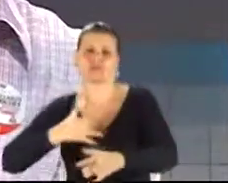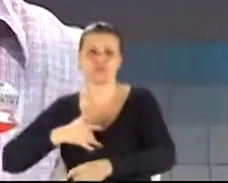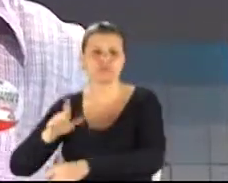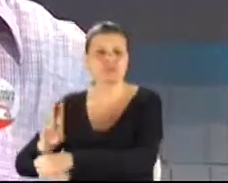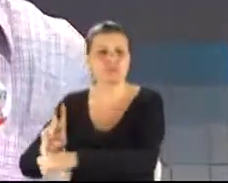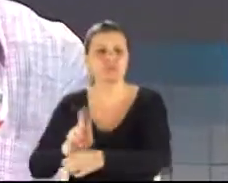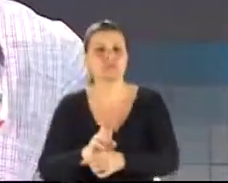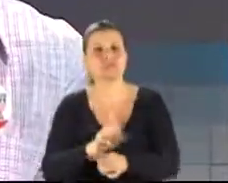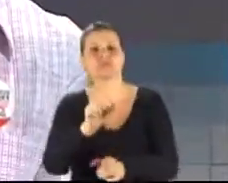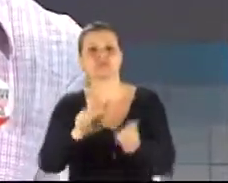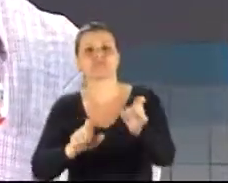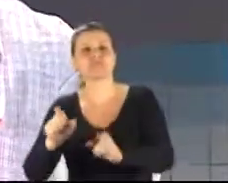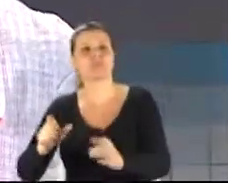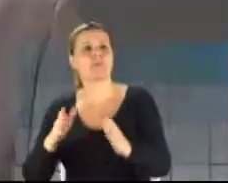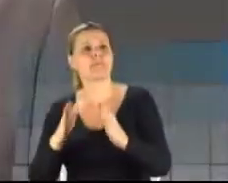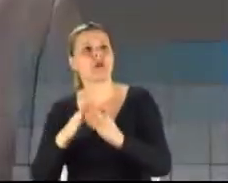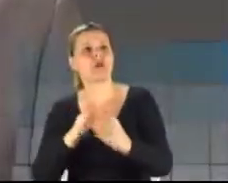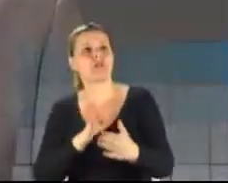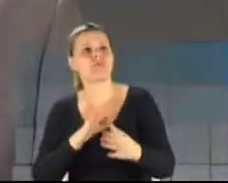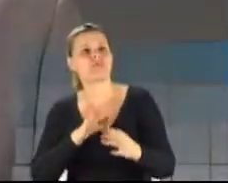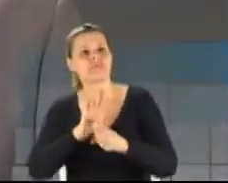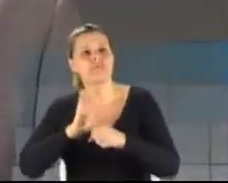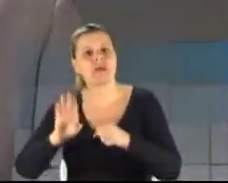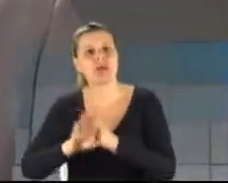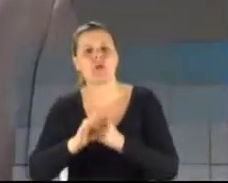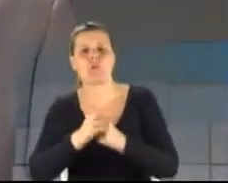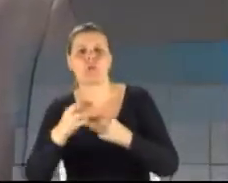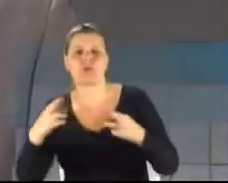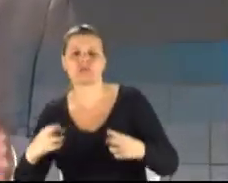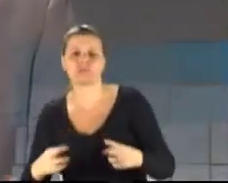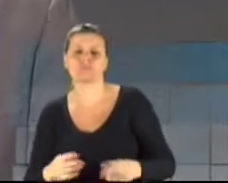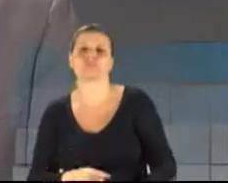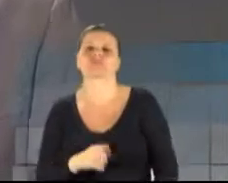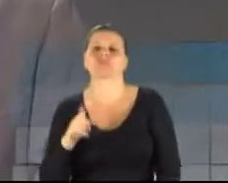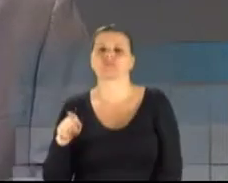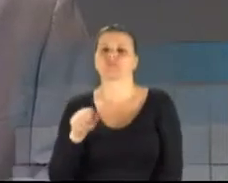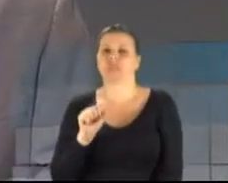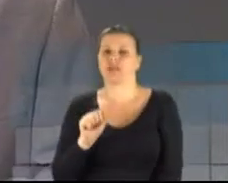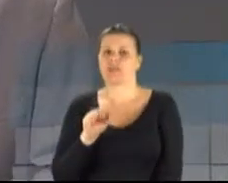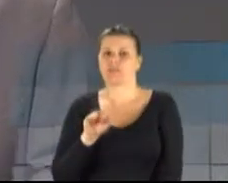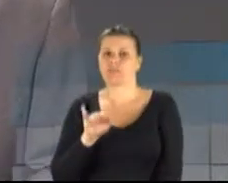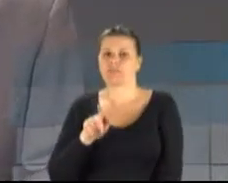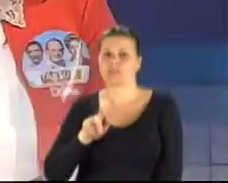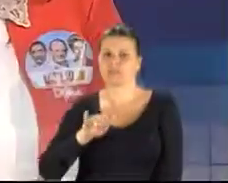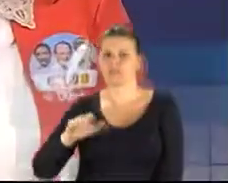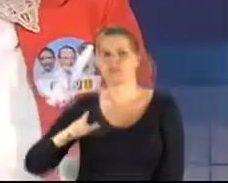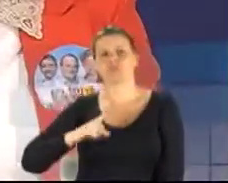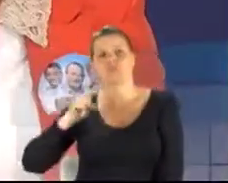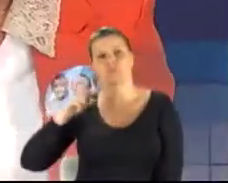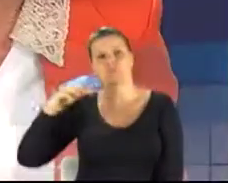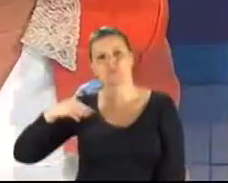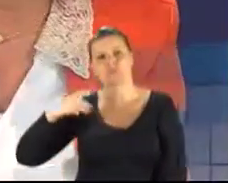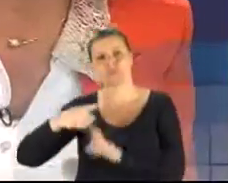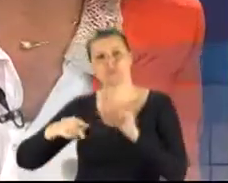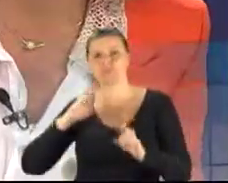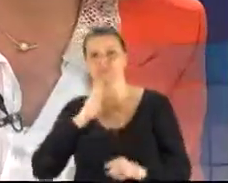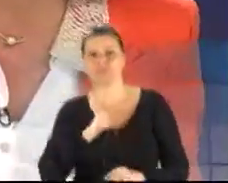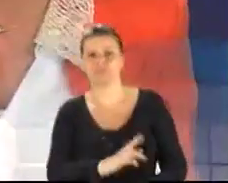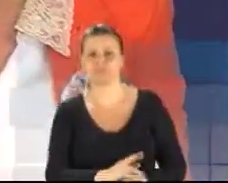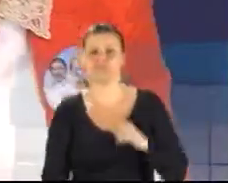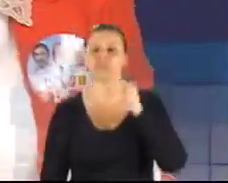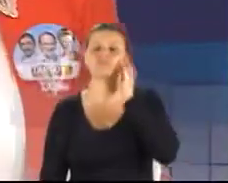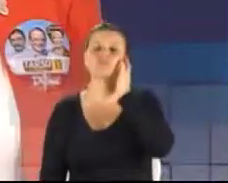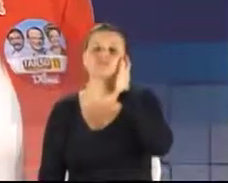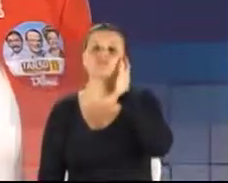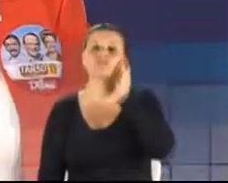pessoas que moram no bairro ou na região. Candidata Abigail Pereira tem um minuto e meio para a resposta. Roberto, primeiro,